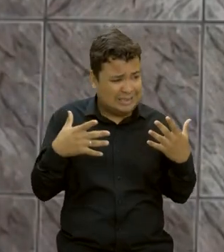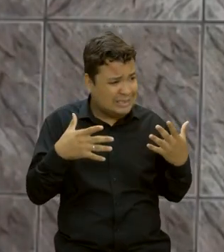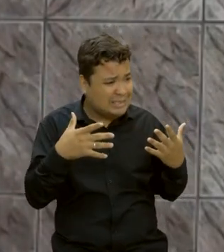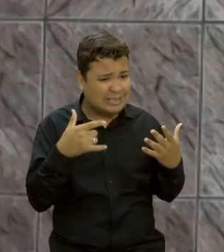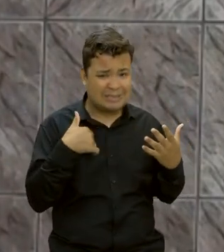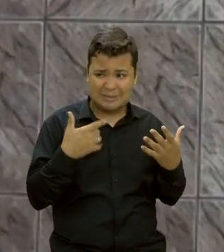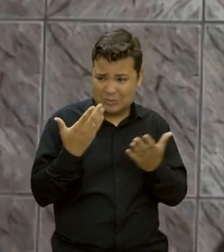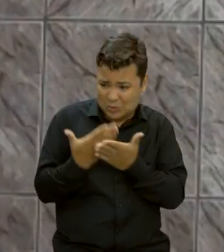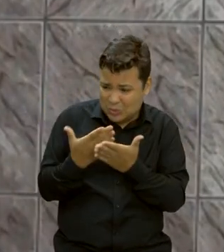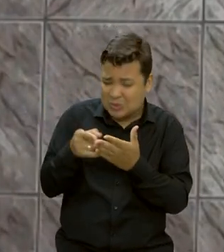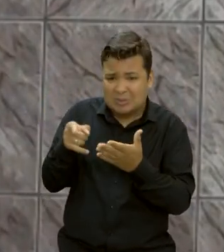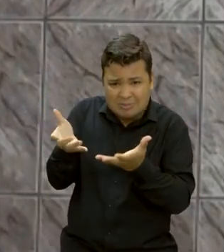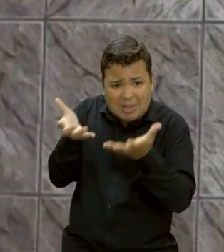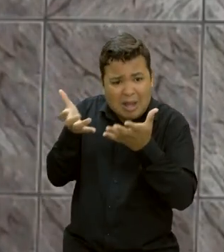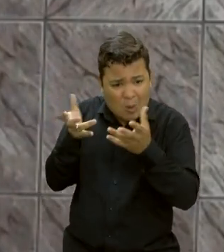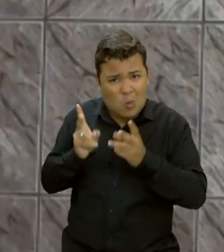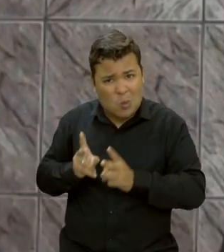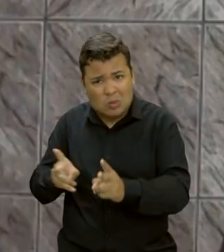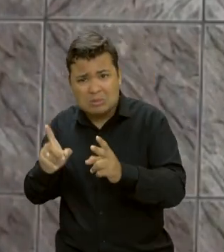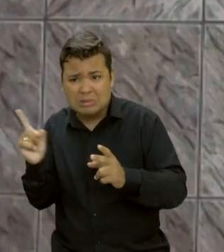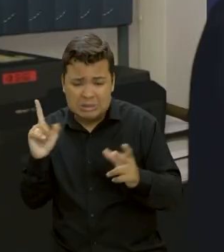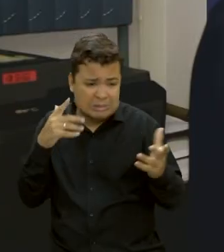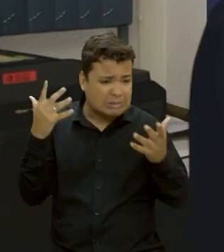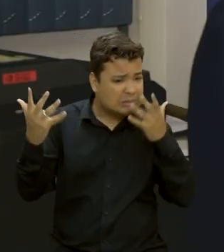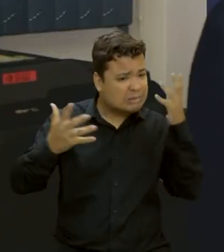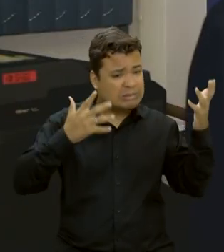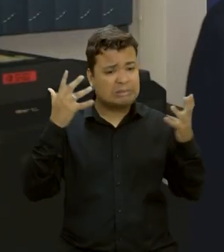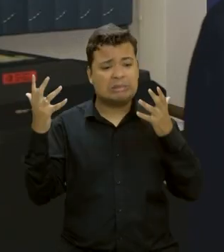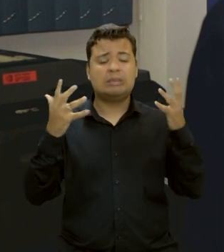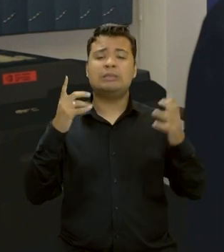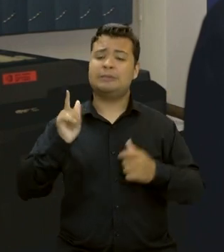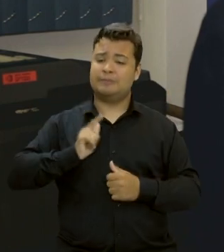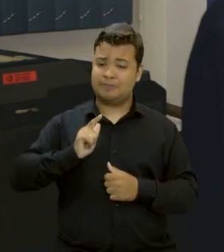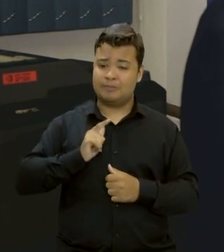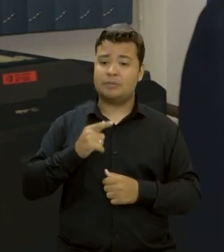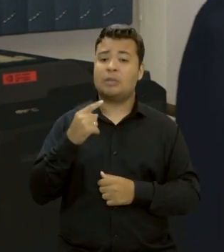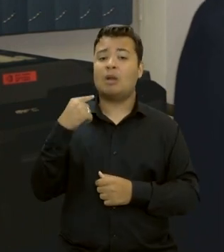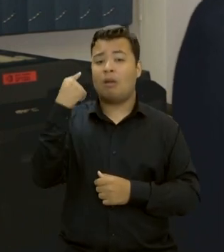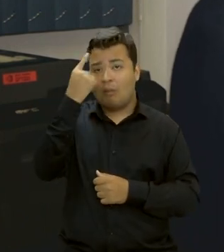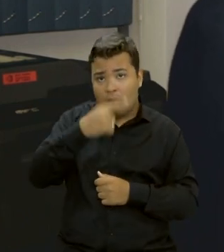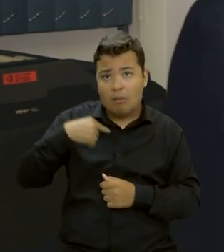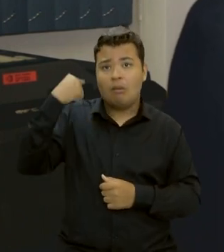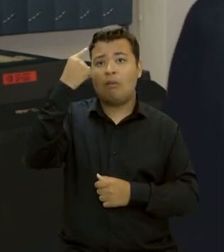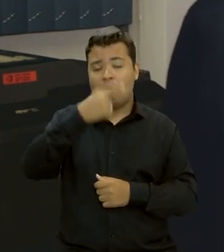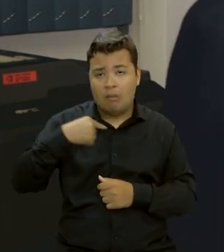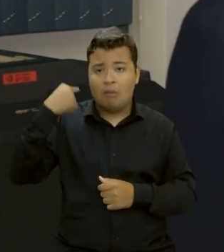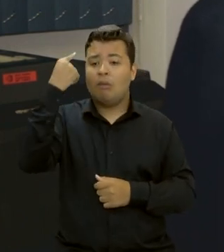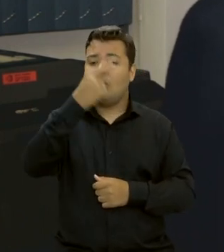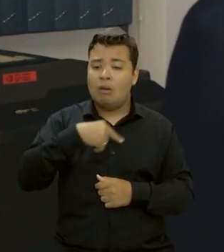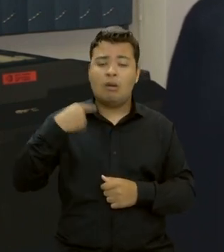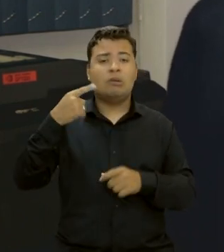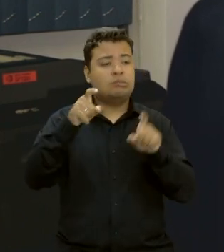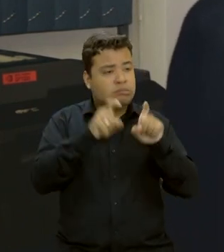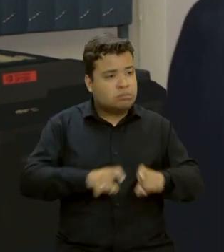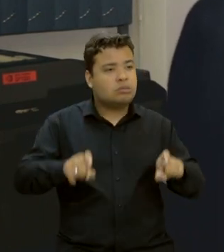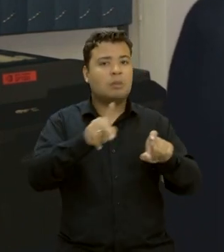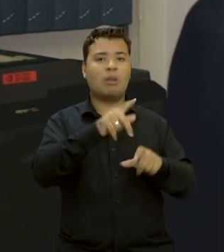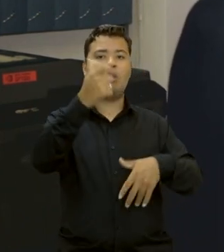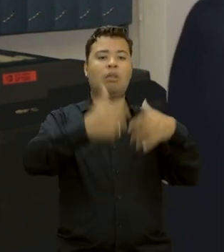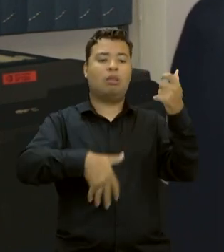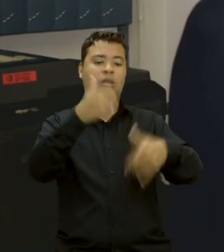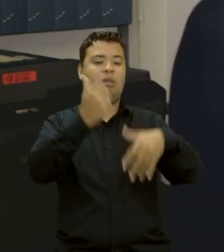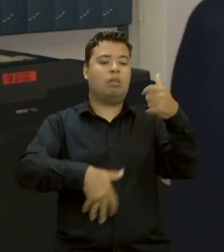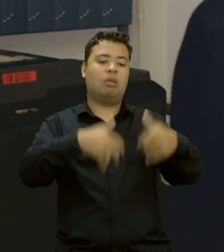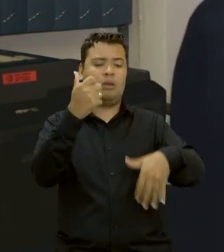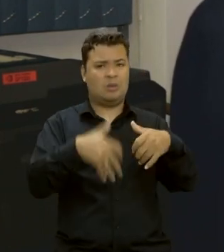que eu estou fazendo, que eu quero fazer para a minha vida? E a gente passa ali horas e horas no computador, escutando o professor falar, tudo bem,